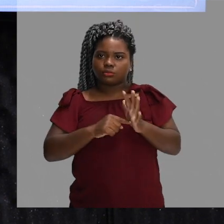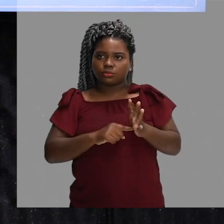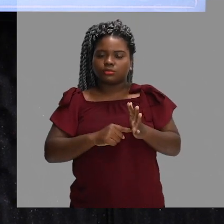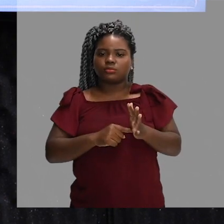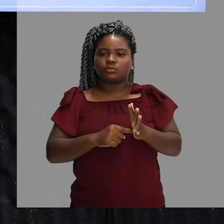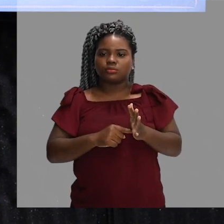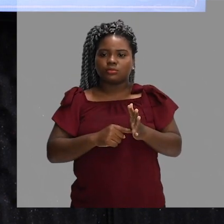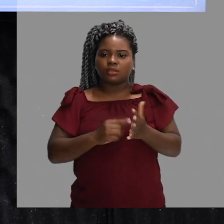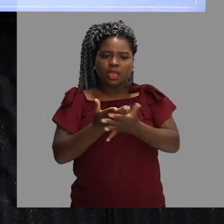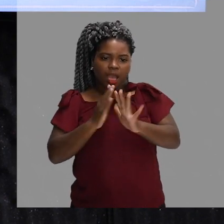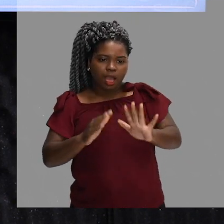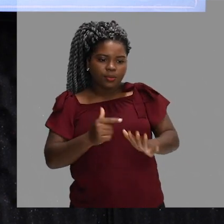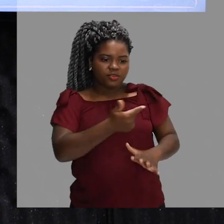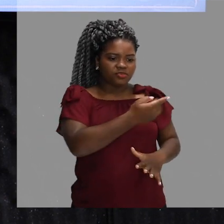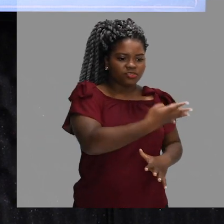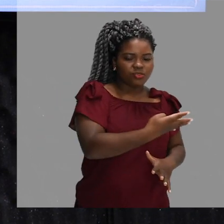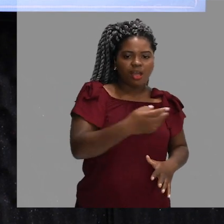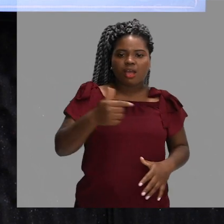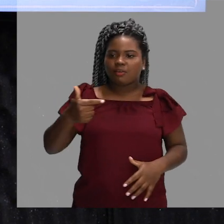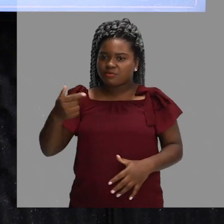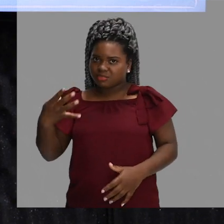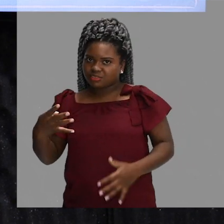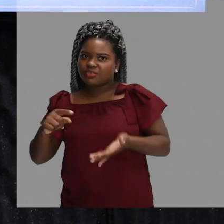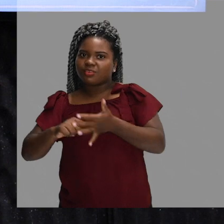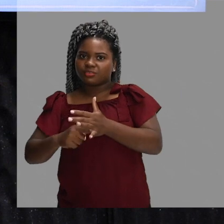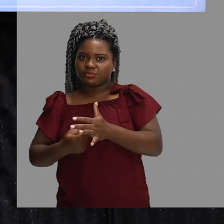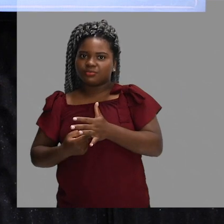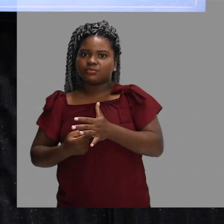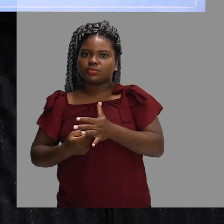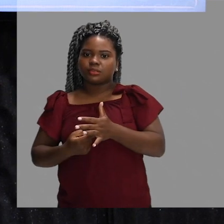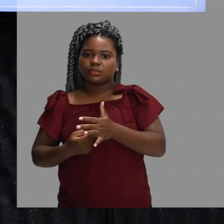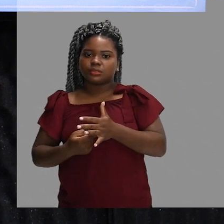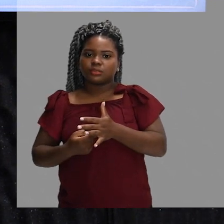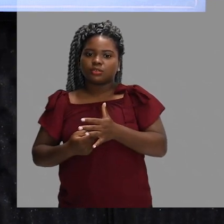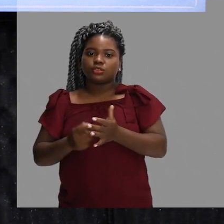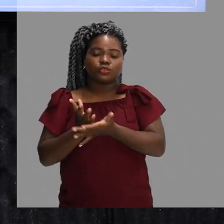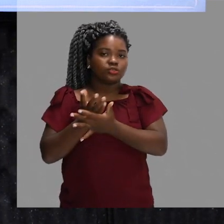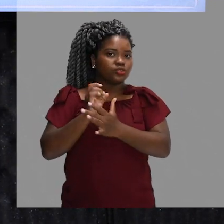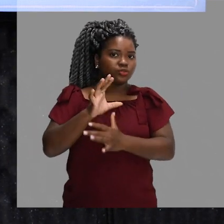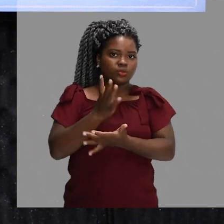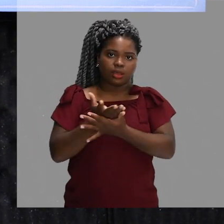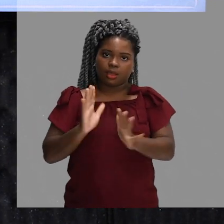jogo só vai acabar quando uma equipe conseguir botar uma diferença mínima de 2 pontos.